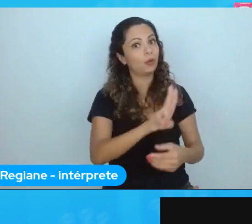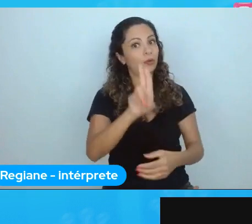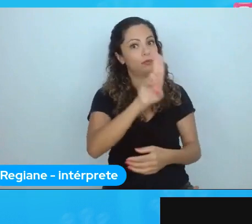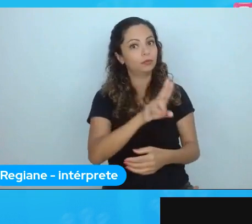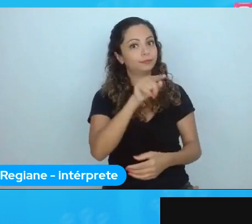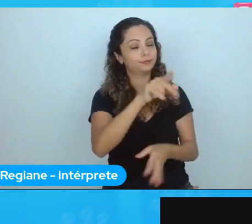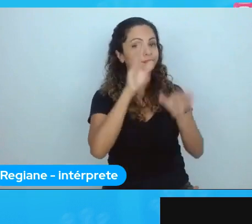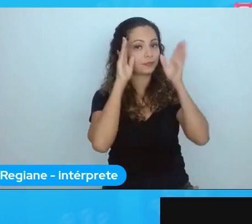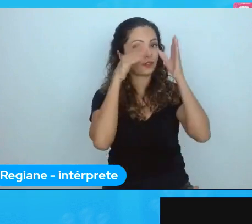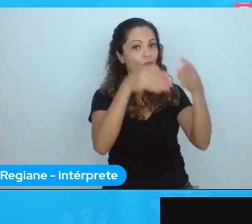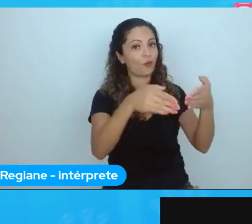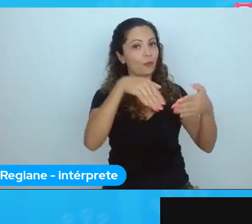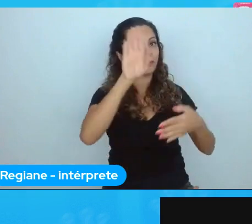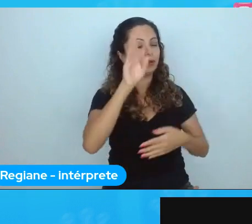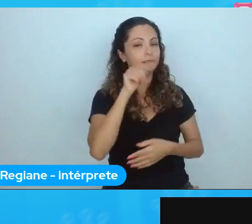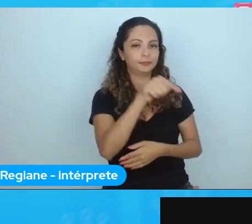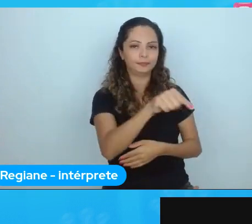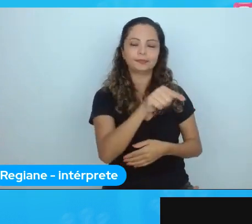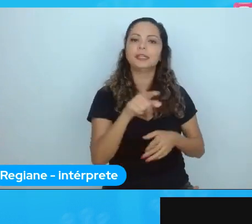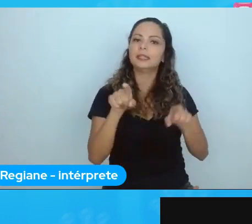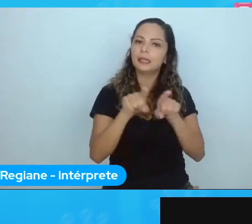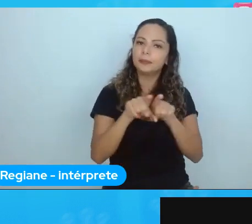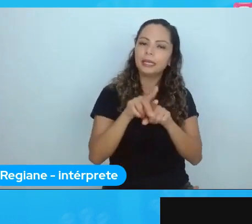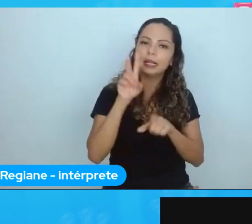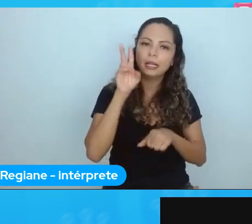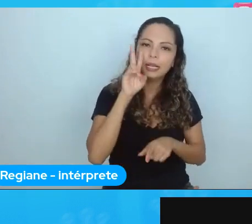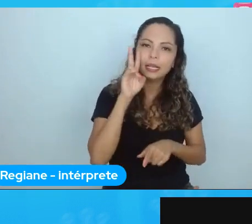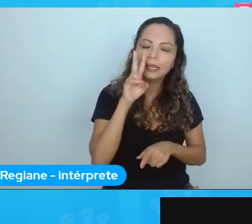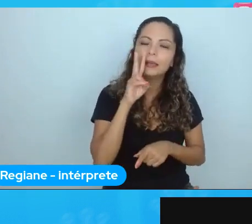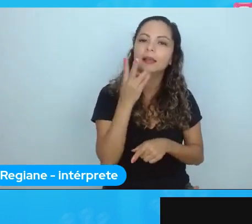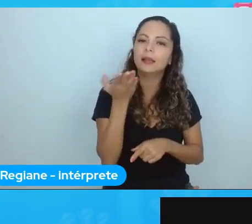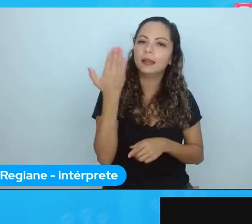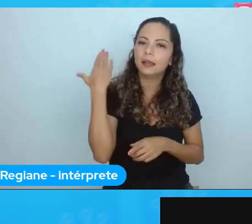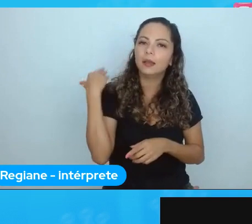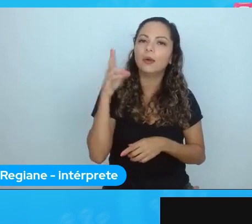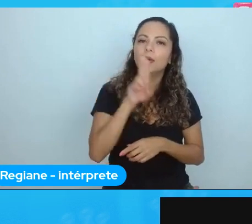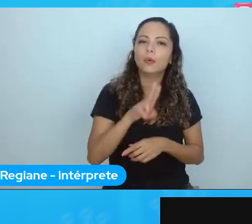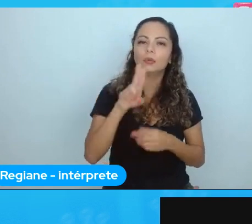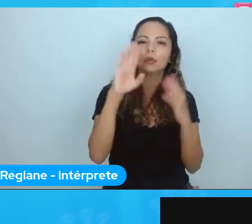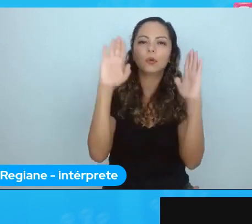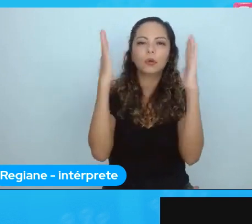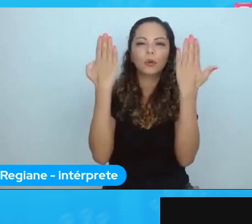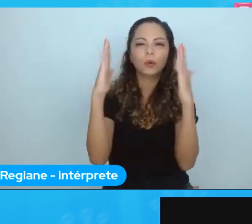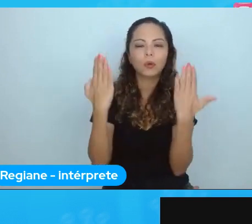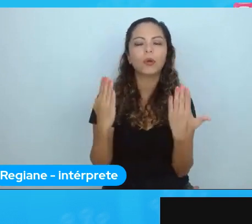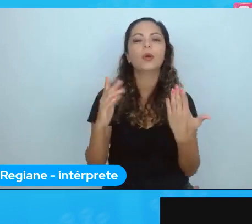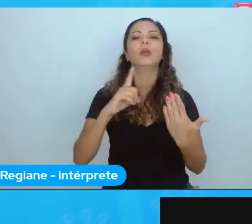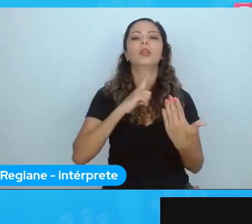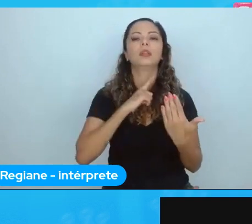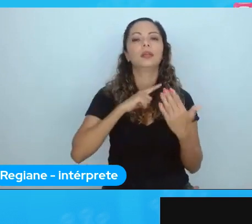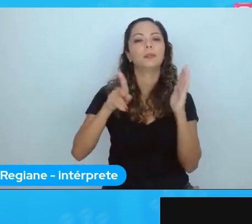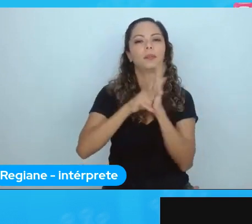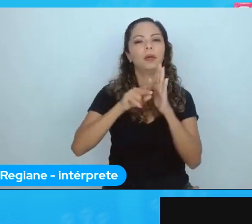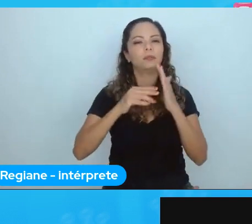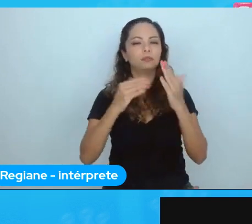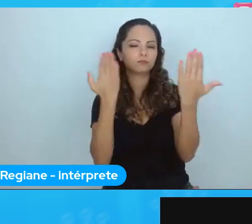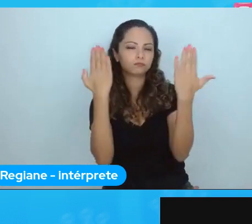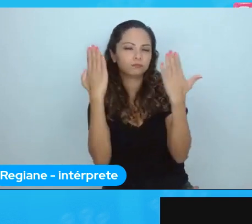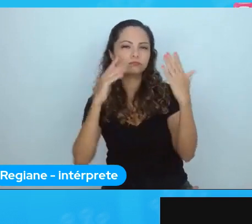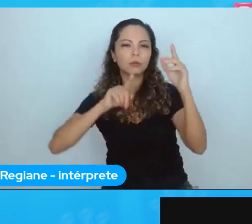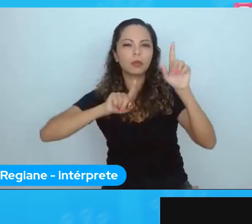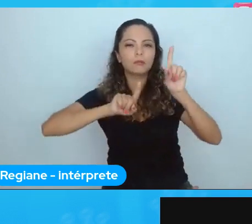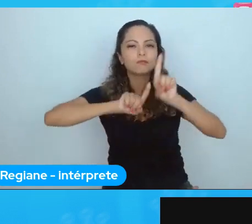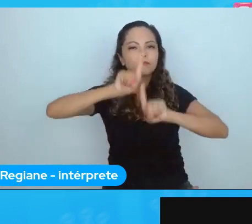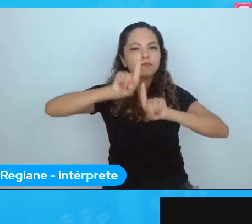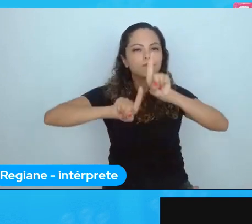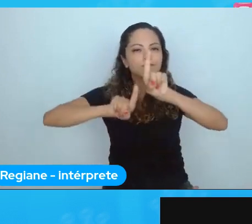época a gente usou uma ferramenta para poder fazer análise, uma ferramenta estatística, e usei ela, mas